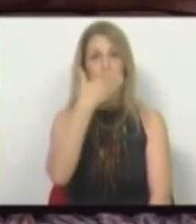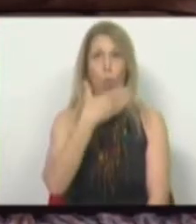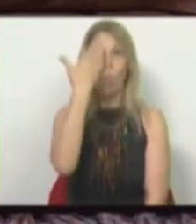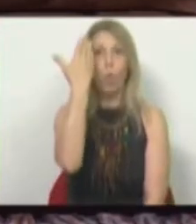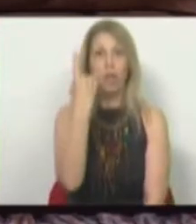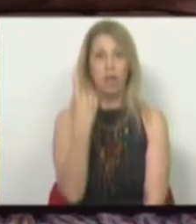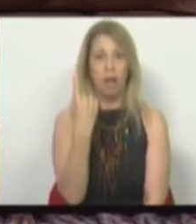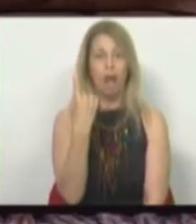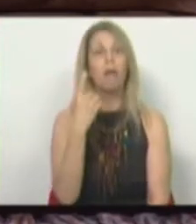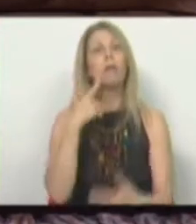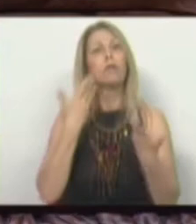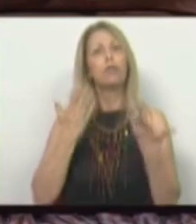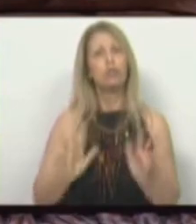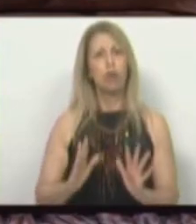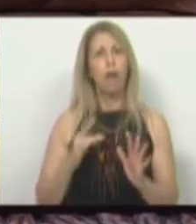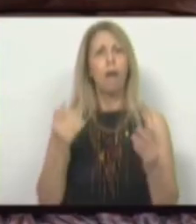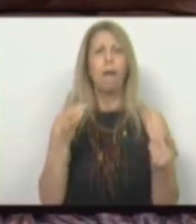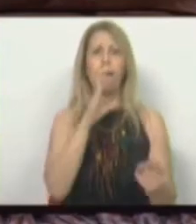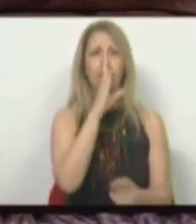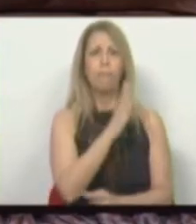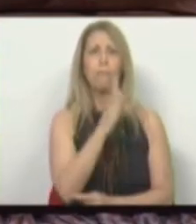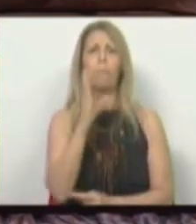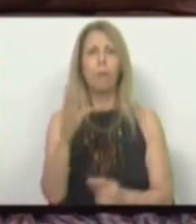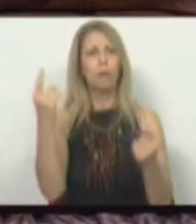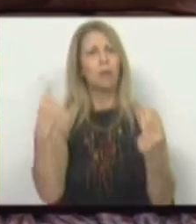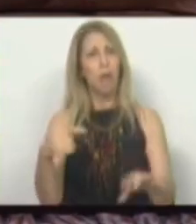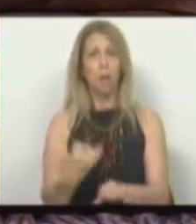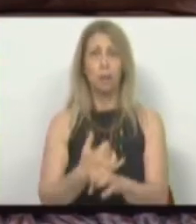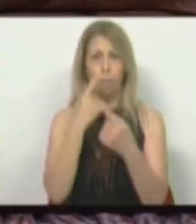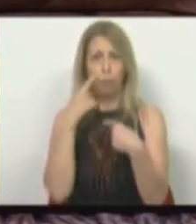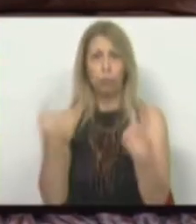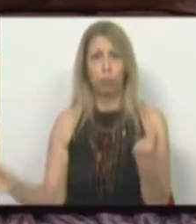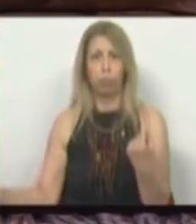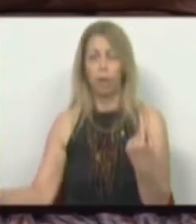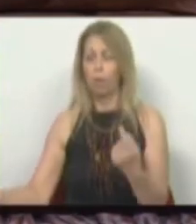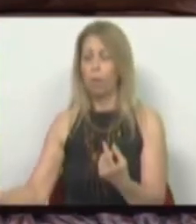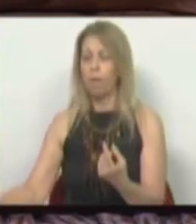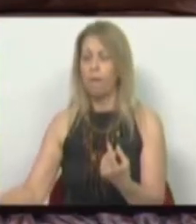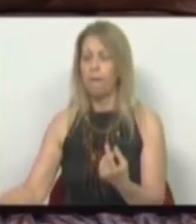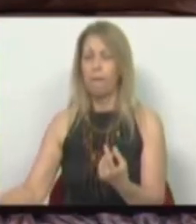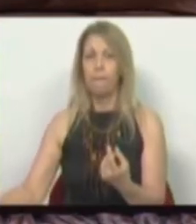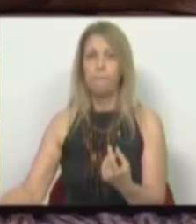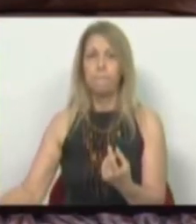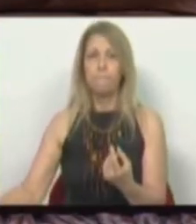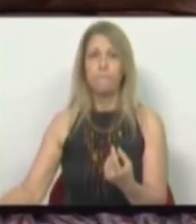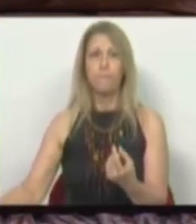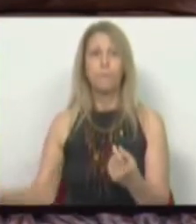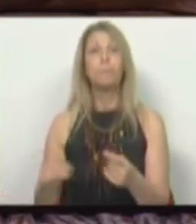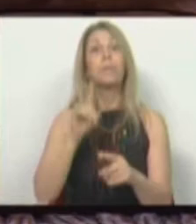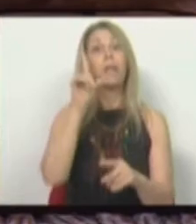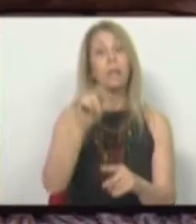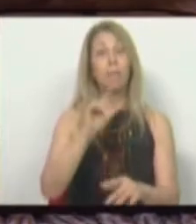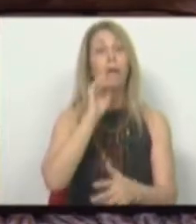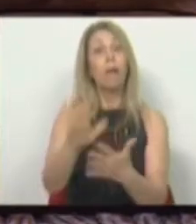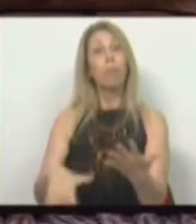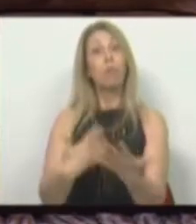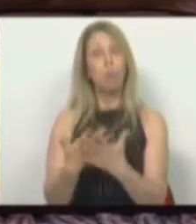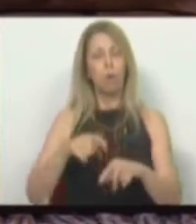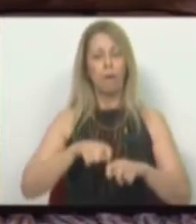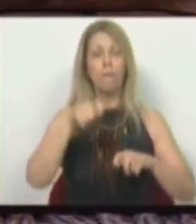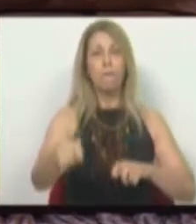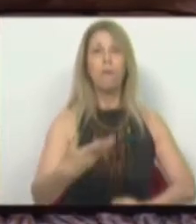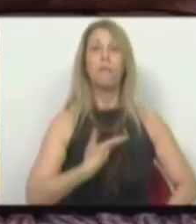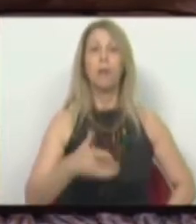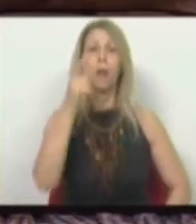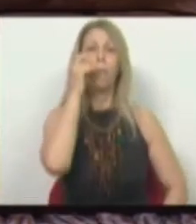já vigora no trabalho público e também uma proposta que alarga os direitos de parentalidade no